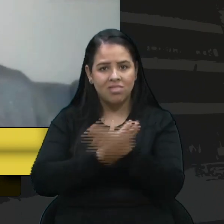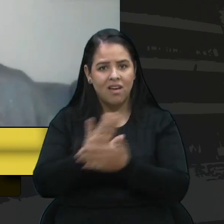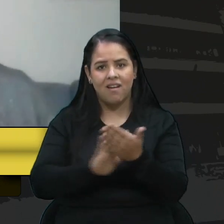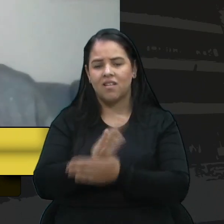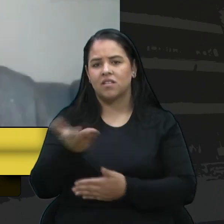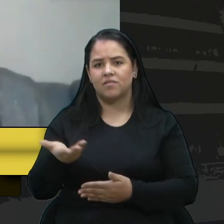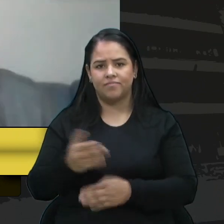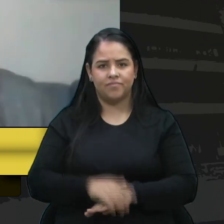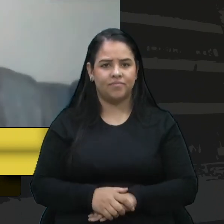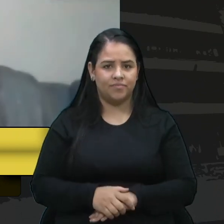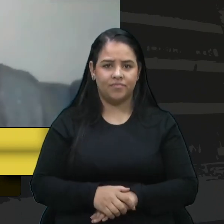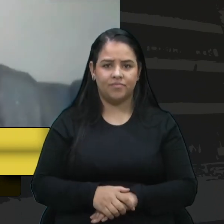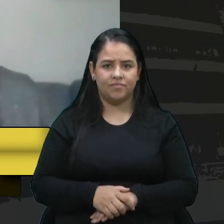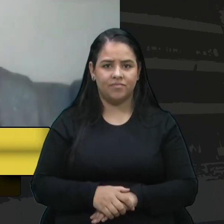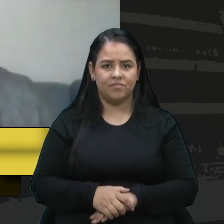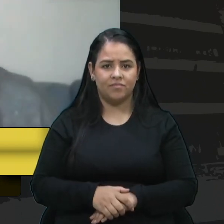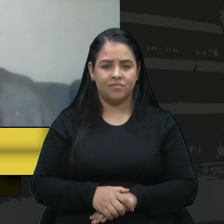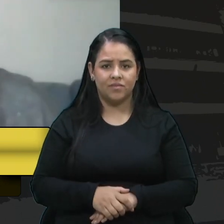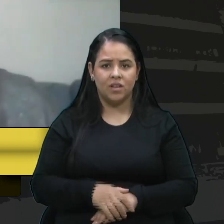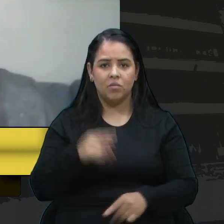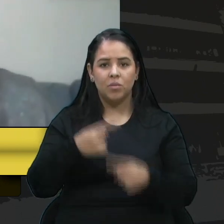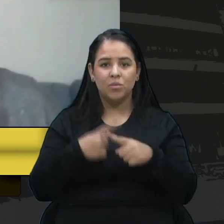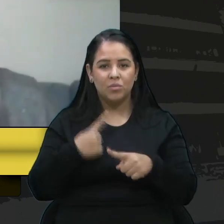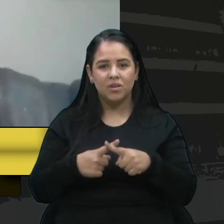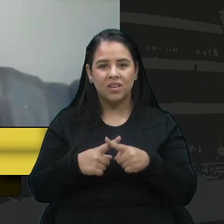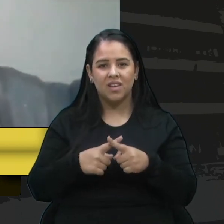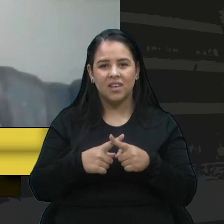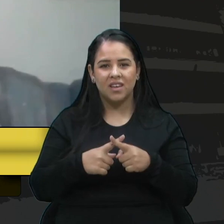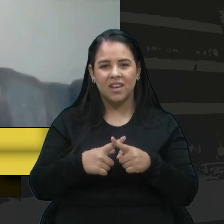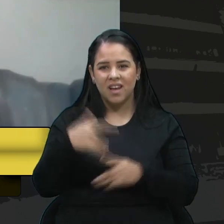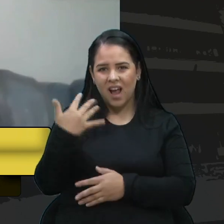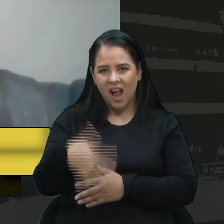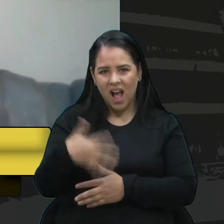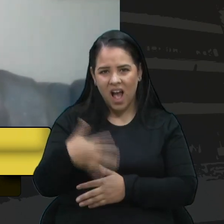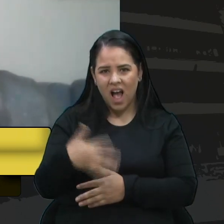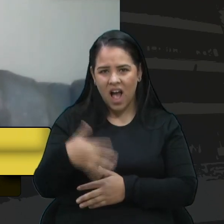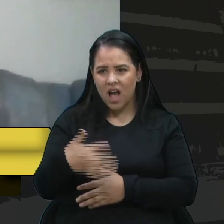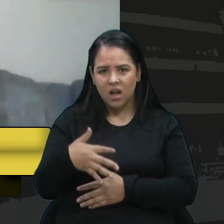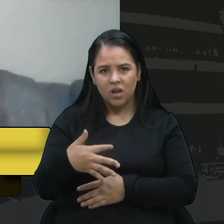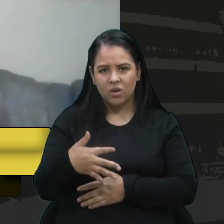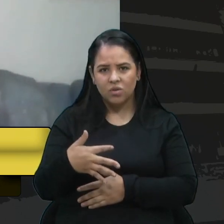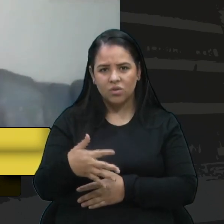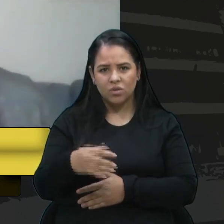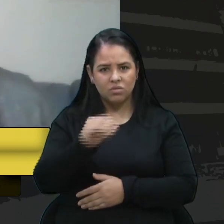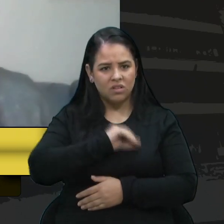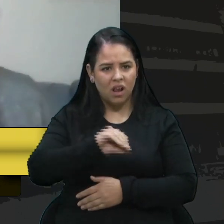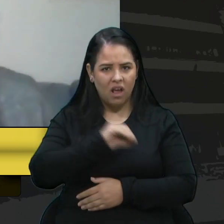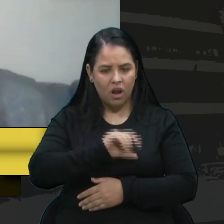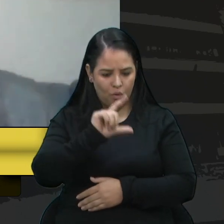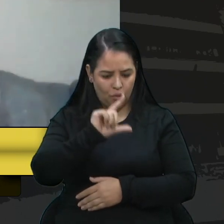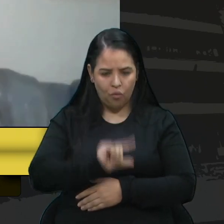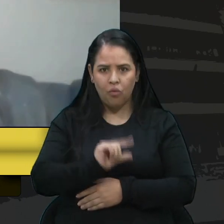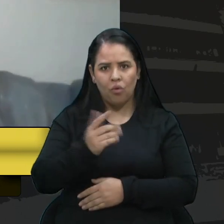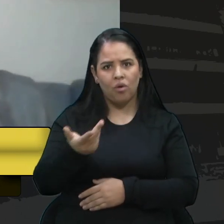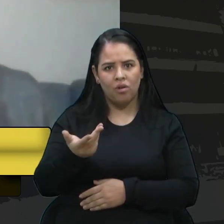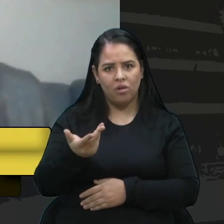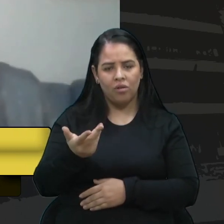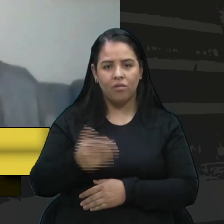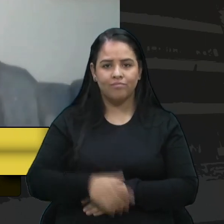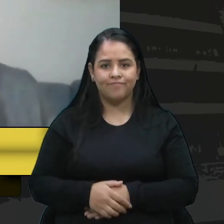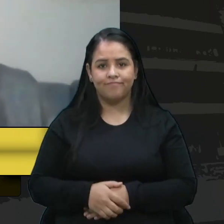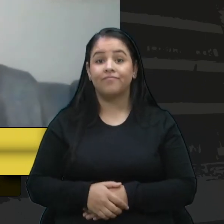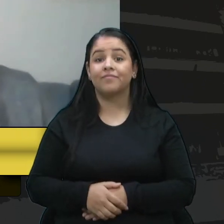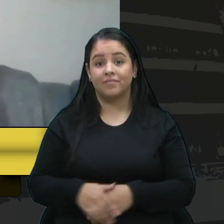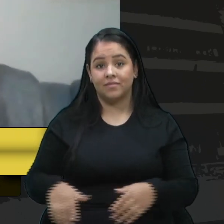você ter um aumento de custo de vida e você não ter esse reajuste também no seu salário. Então, muitos ali,